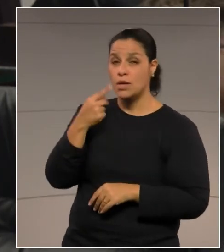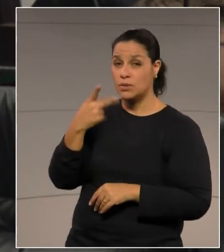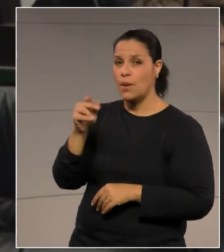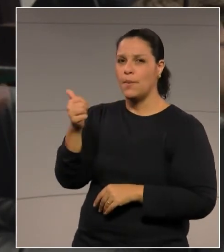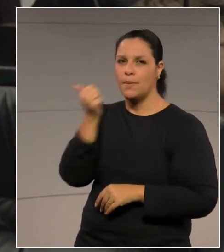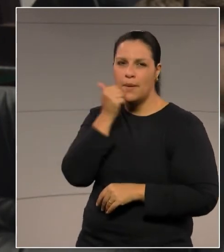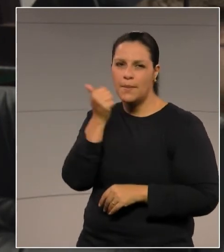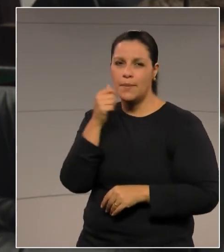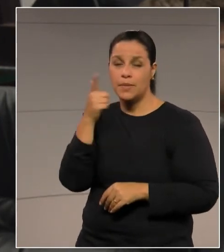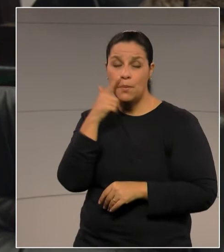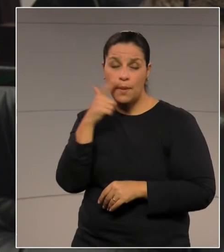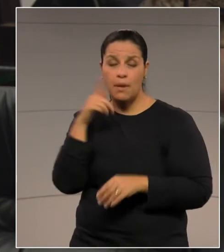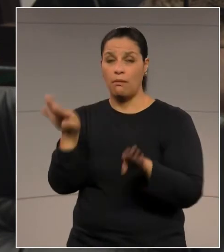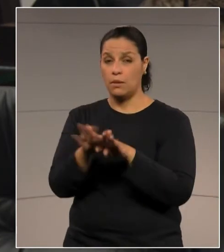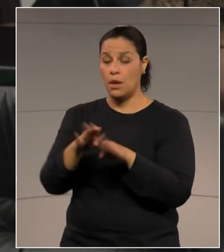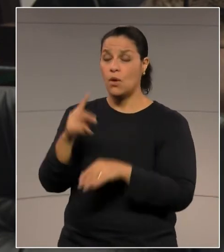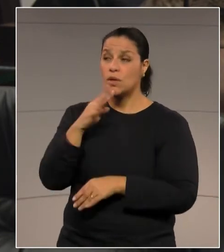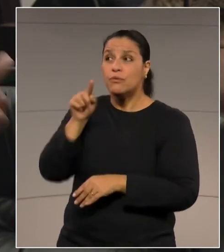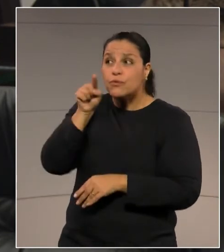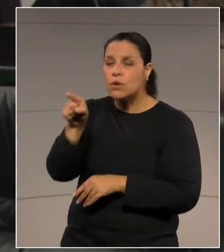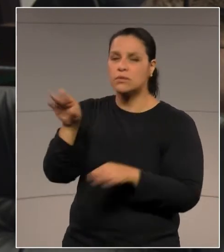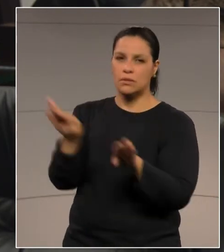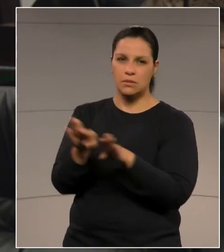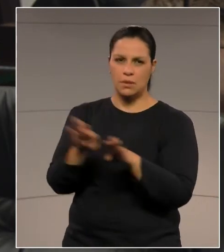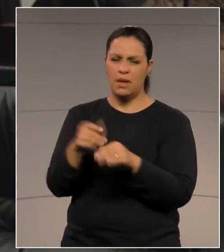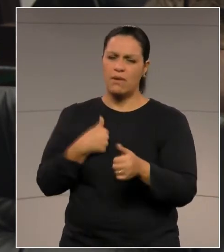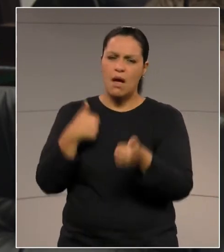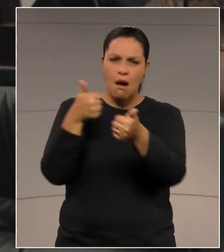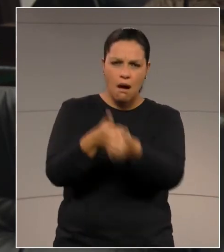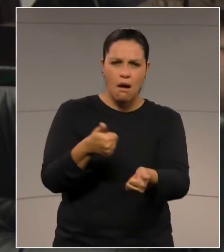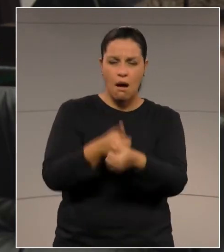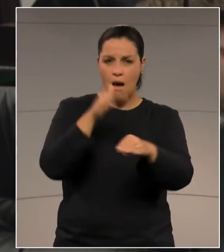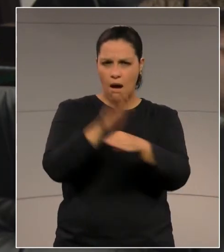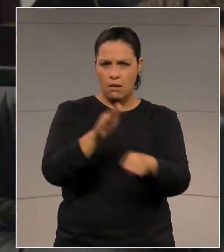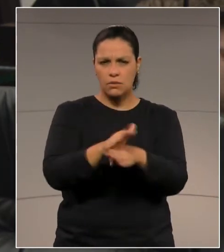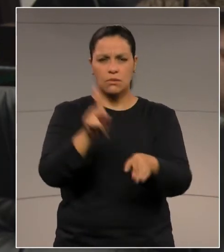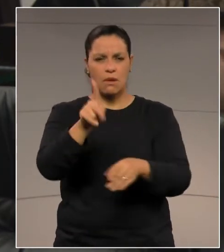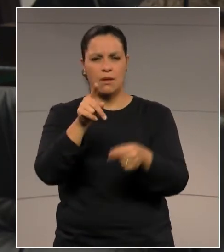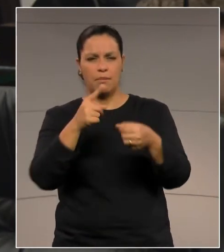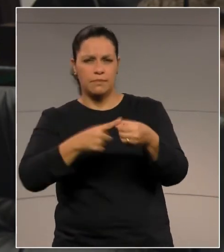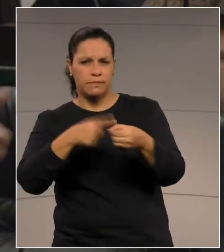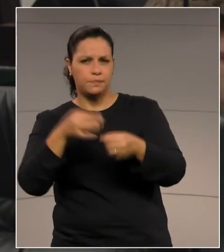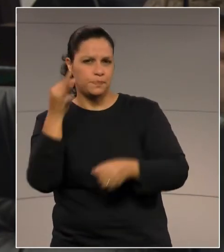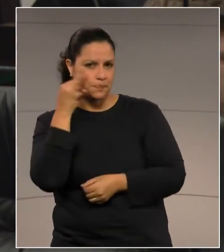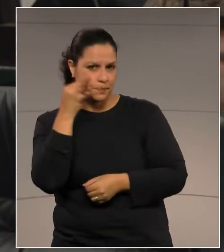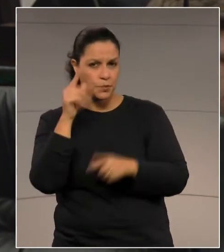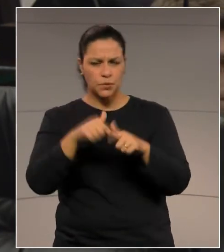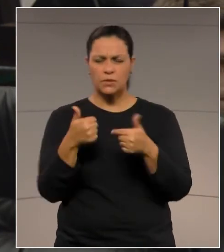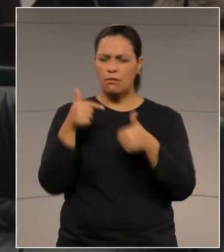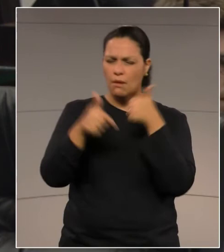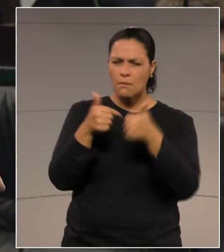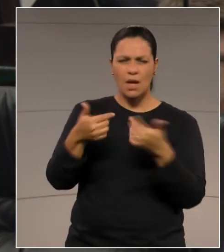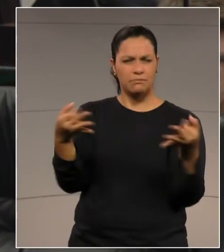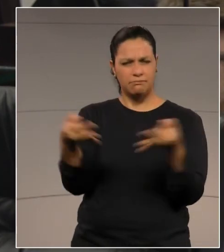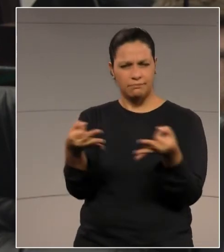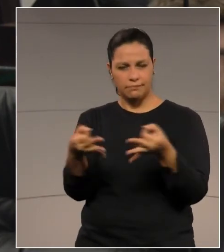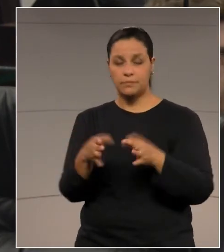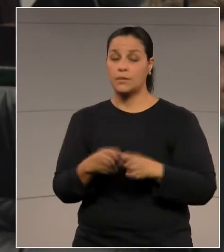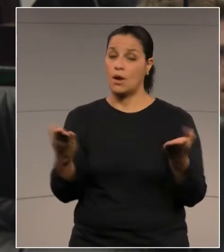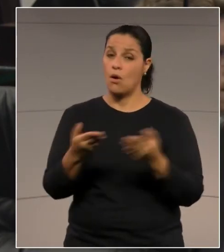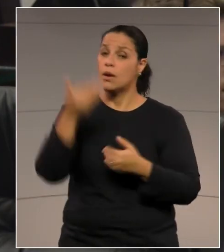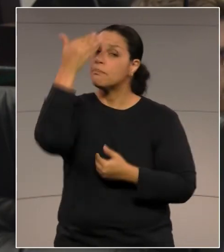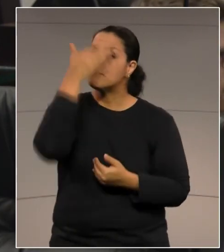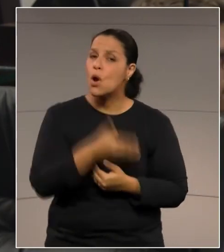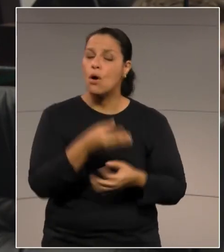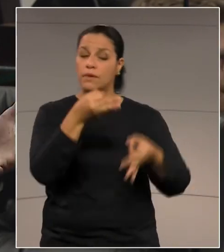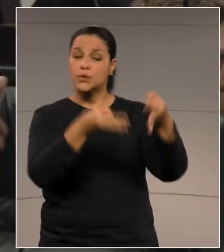como eu conheço, e conhecendo Vossa Excelência, que também vem contribuir muito para a população de Ponta Grossa, com esse brilhante trabalho, que foi provado, mais